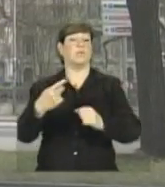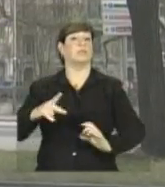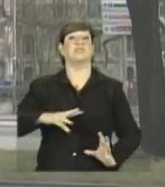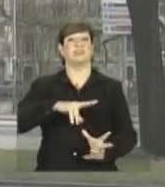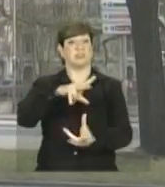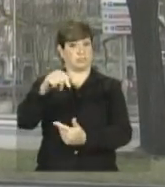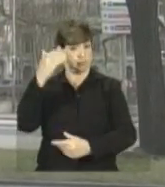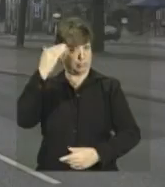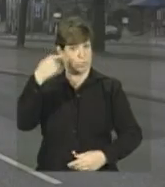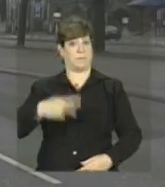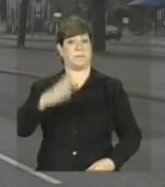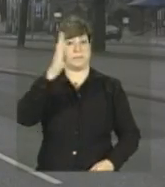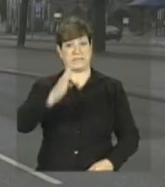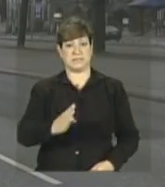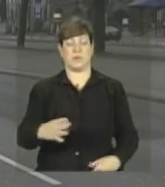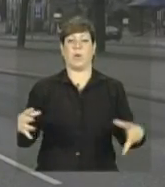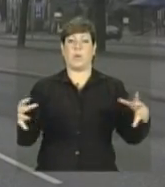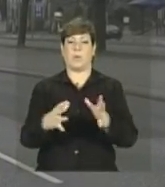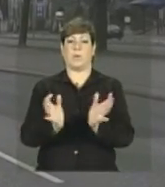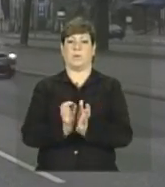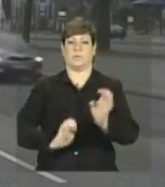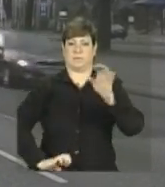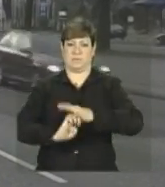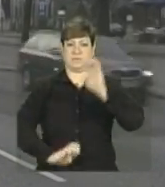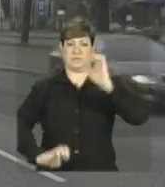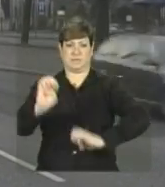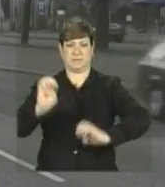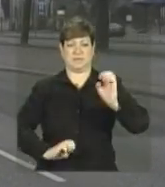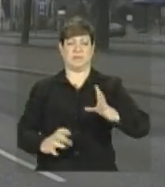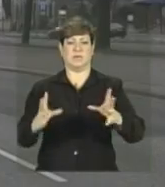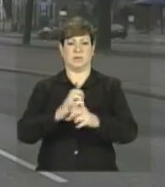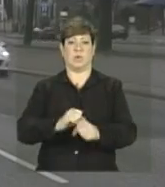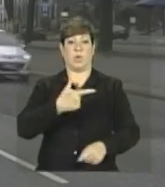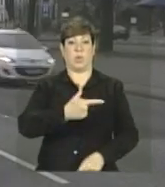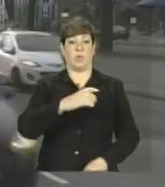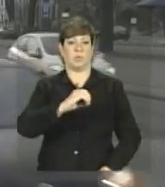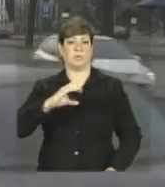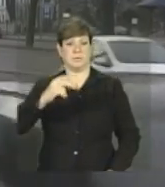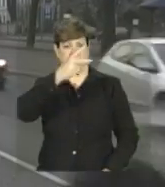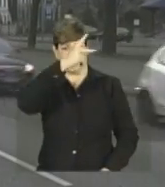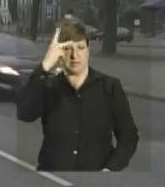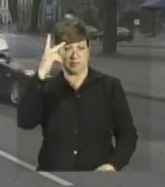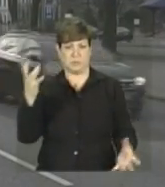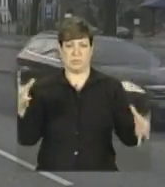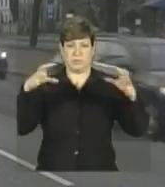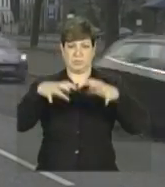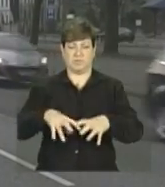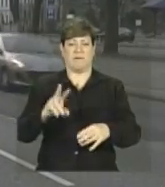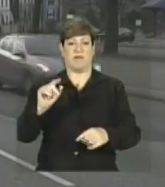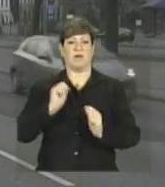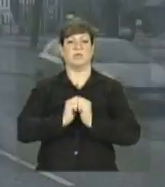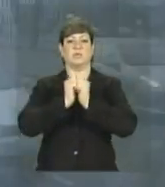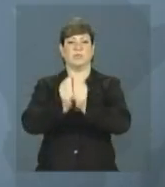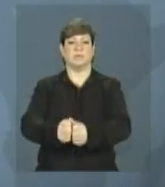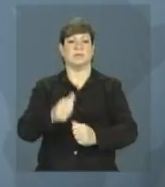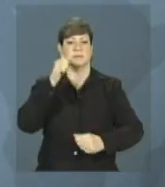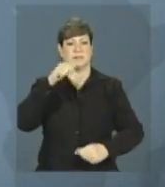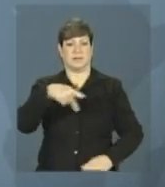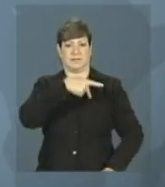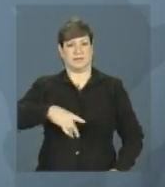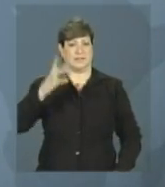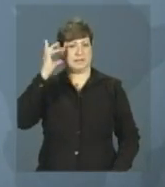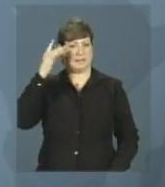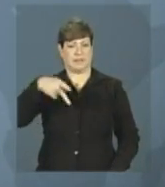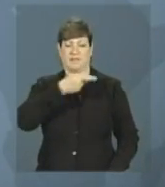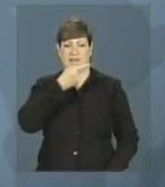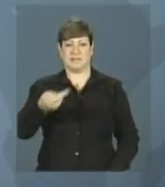Uma delegação empresarial, composta por cerca de 200 pessoas, vai acompanhar a visita da presidenta